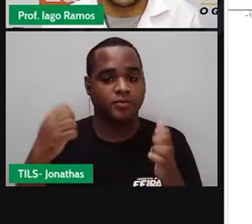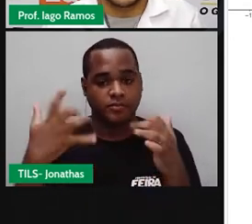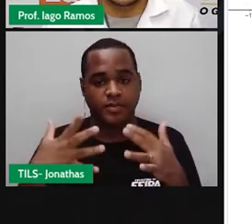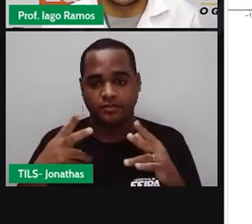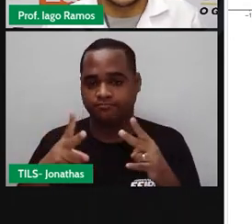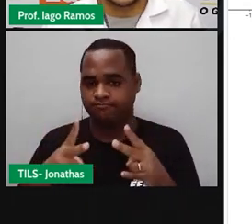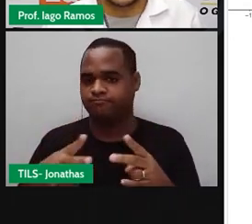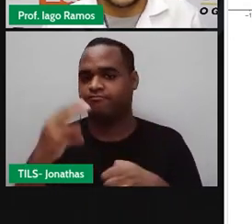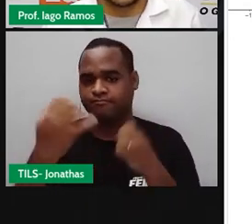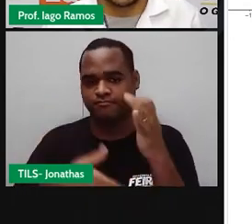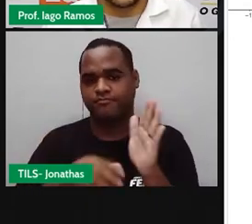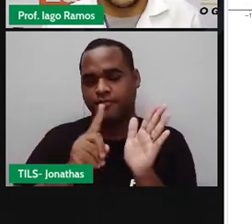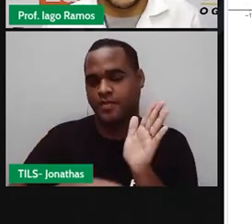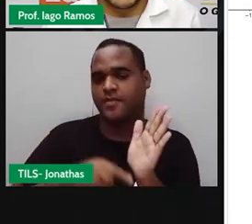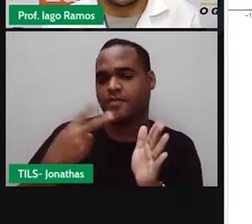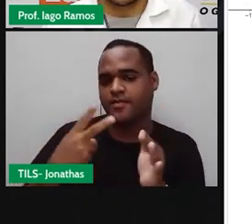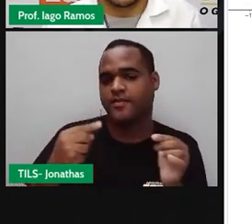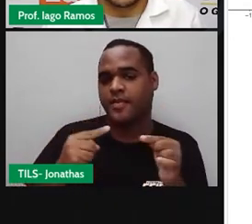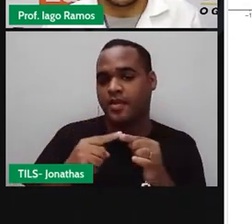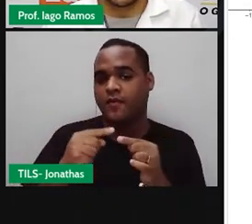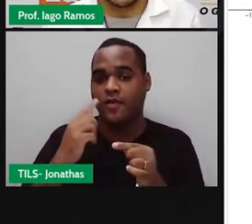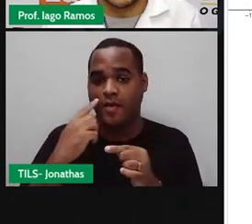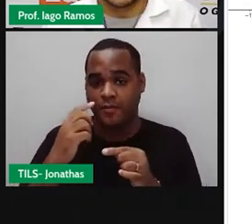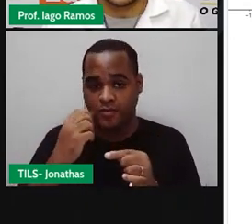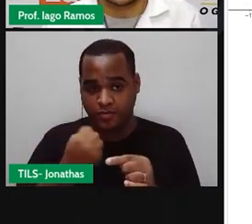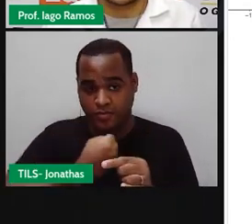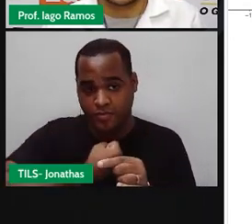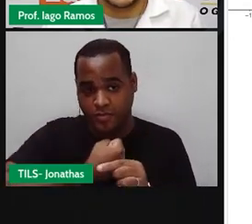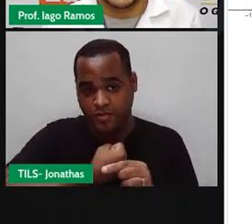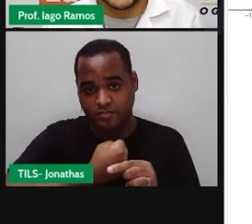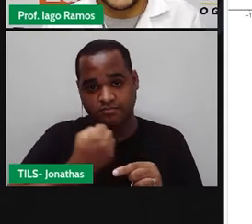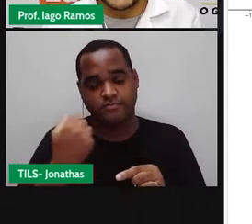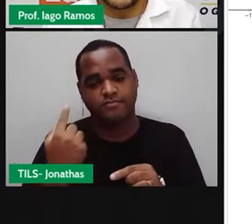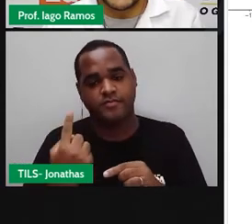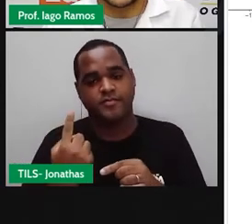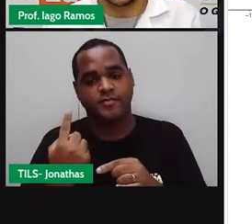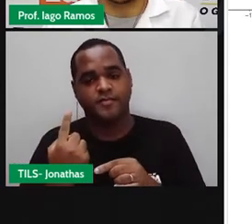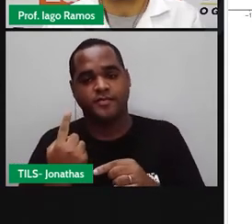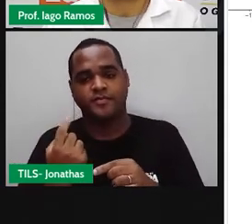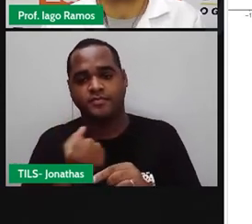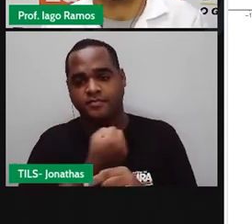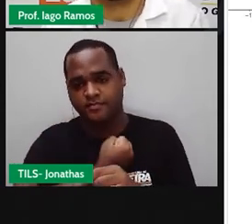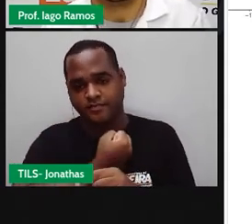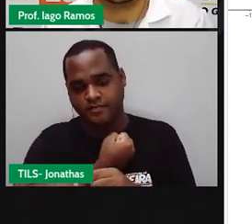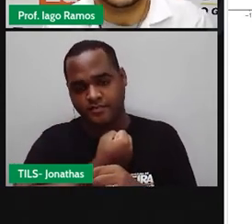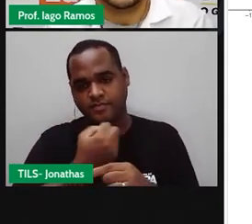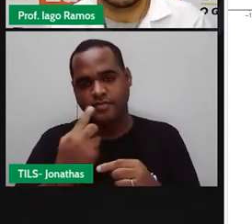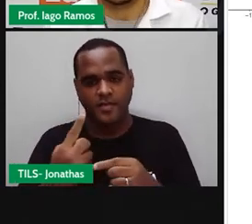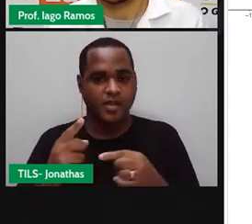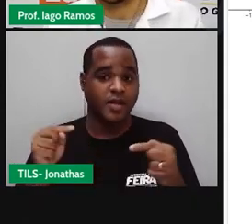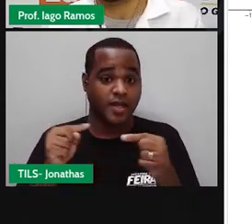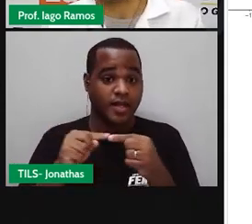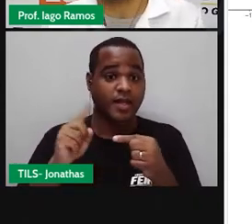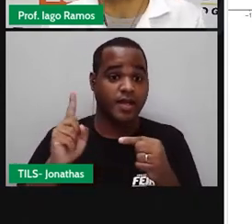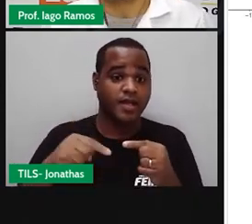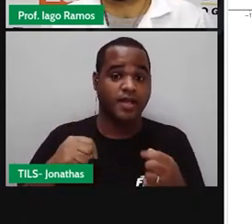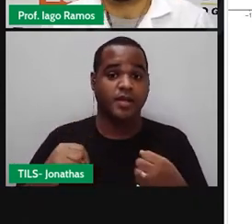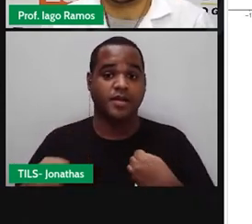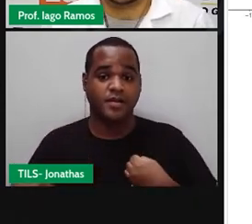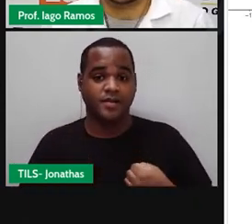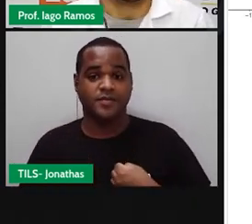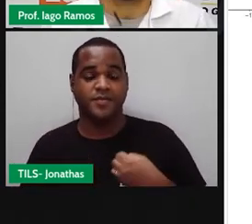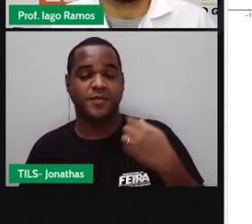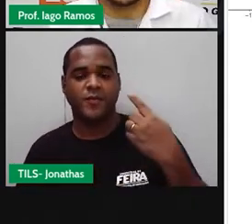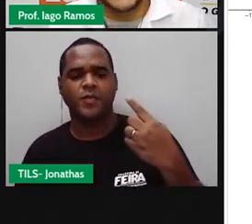menos dois e vou pegar o número um. Quem é maior? Menos dois ou um?